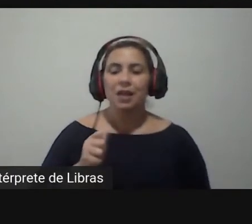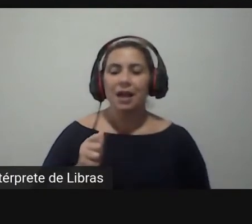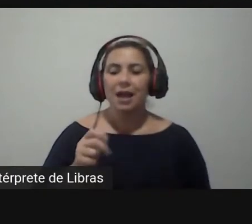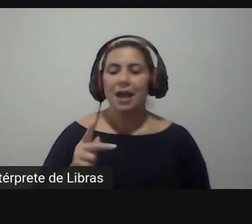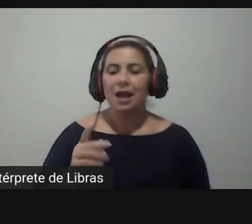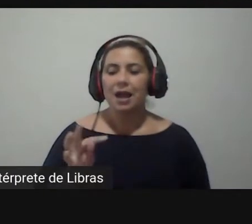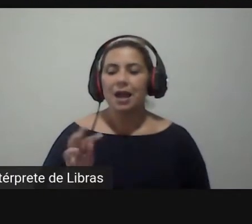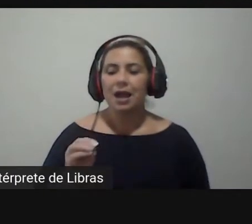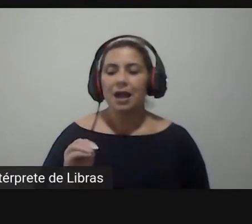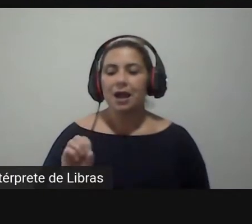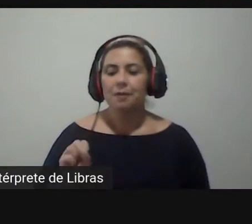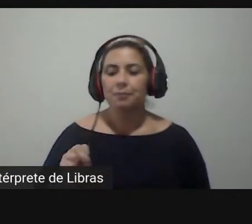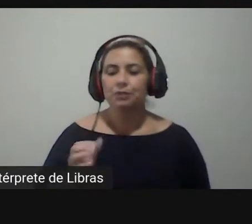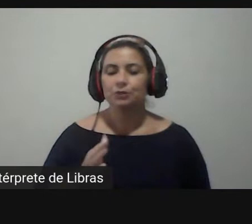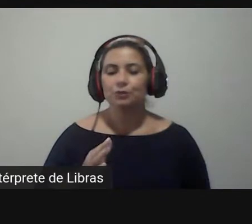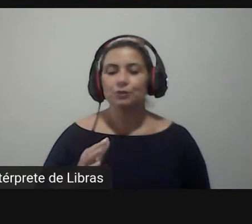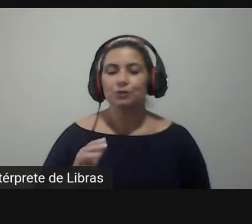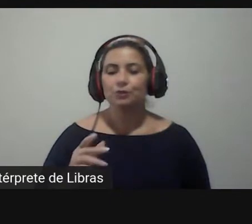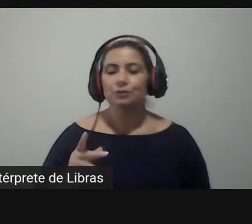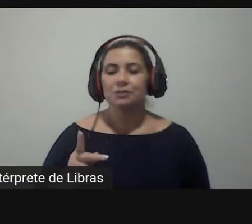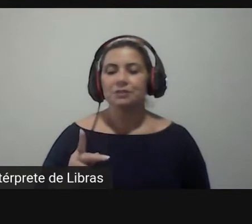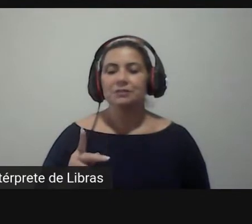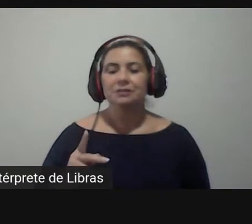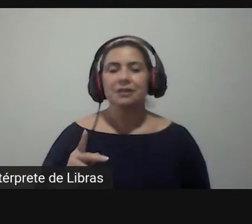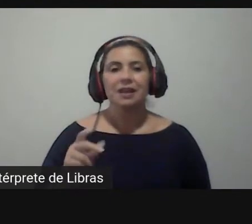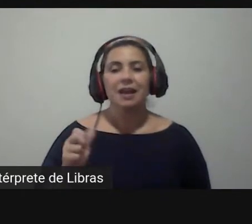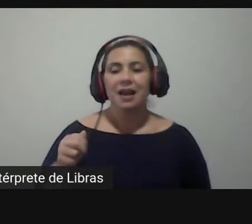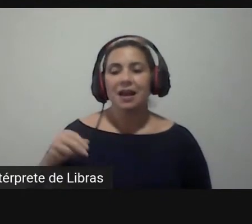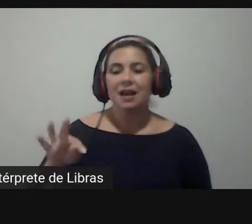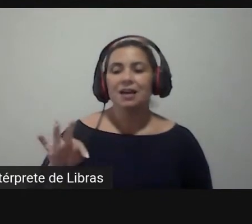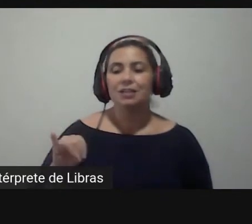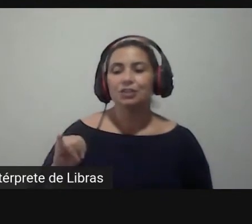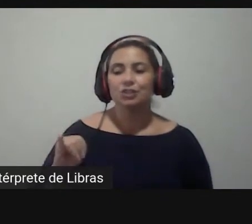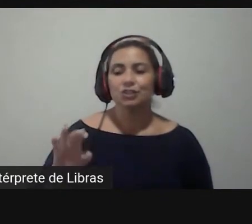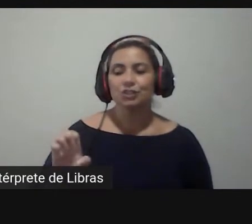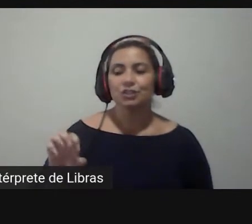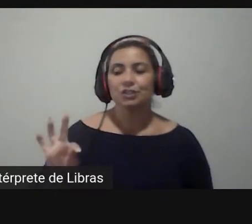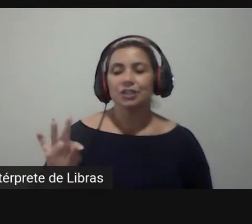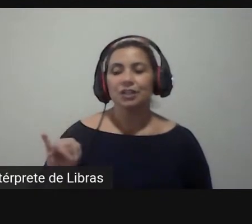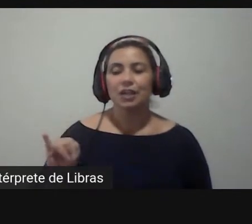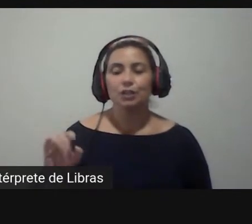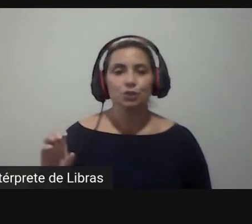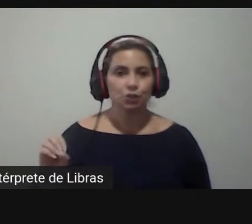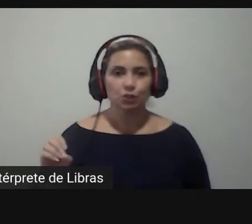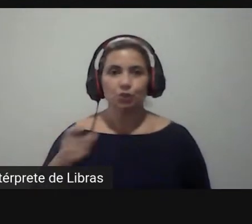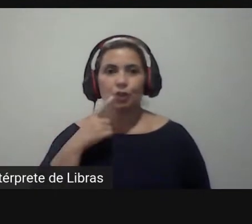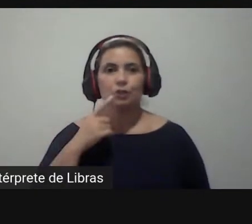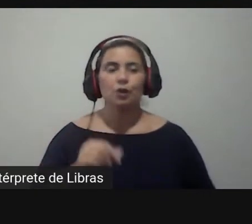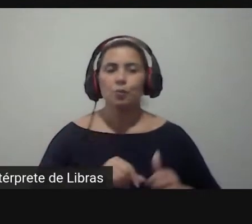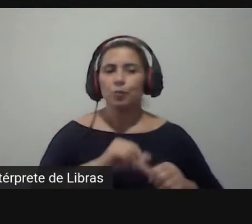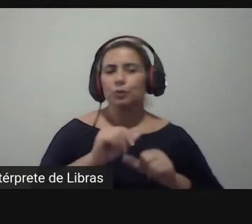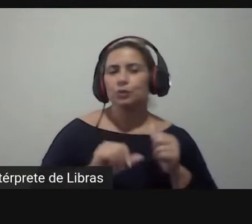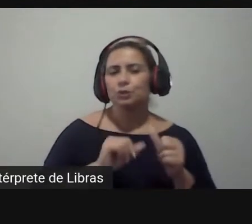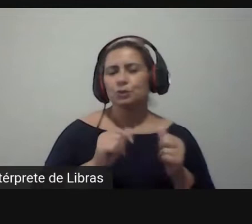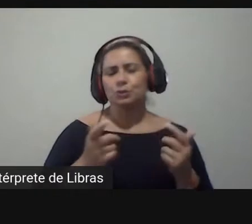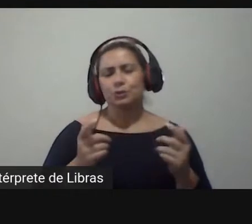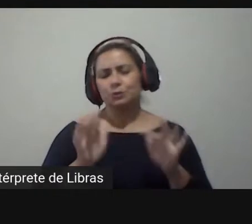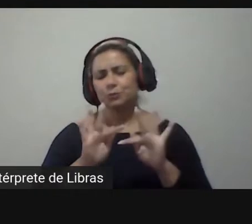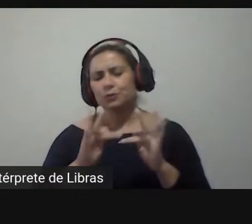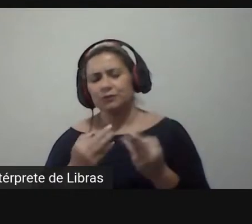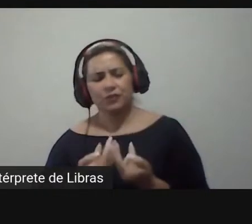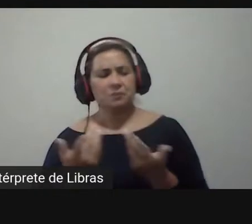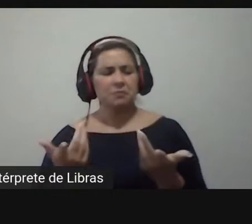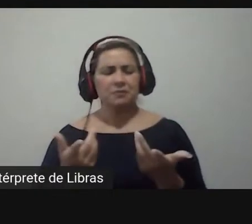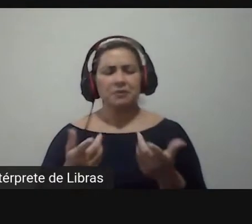antiéticos a psicopatia funcional nas organizações você pode trocar organizações por família por política você pode trocar